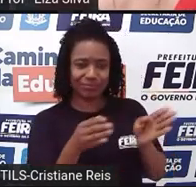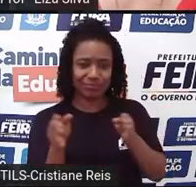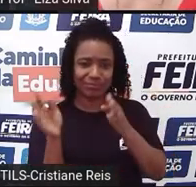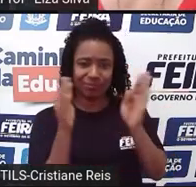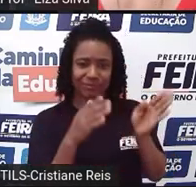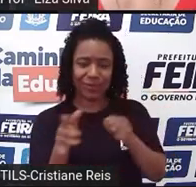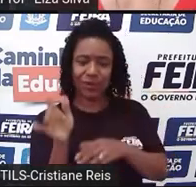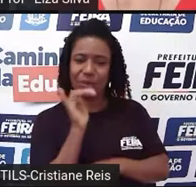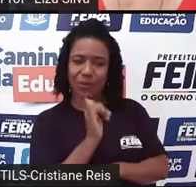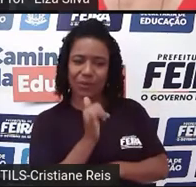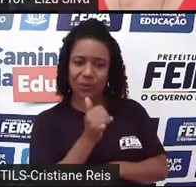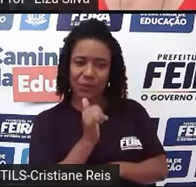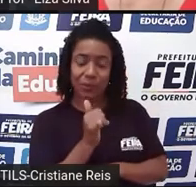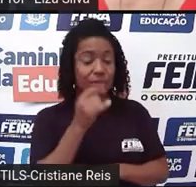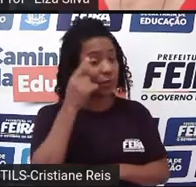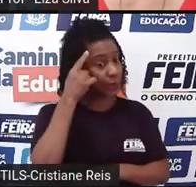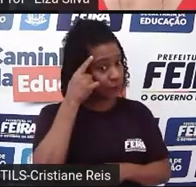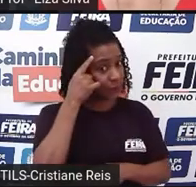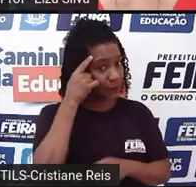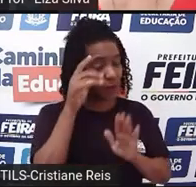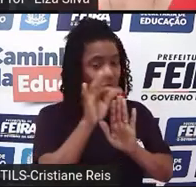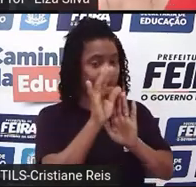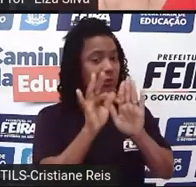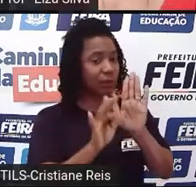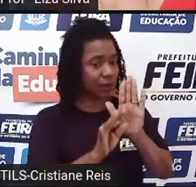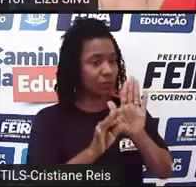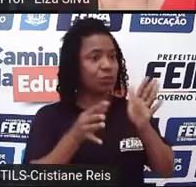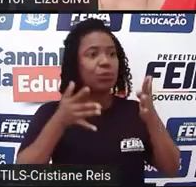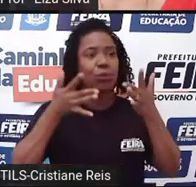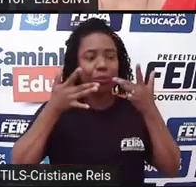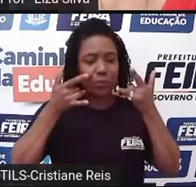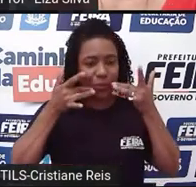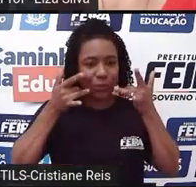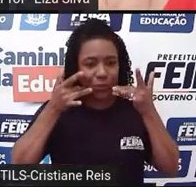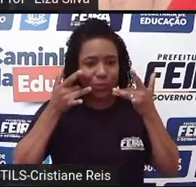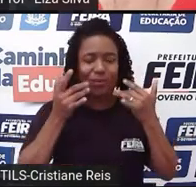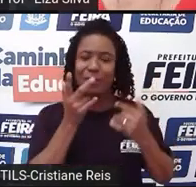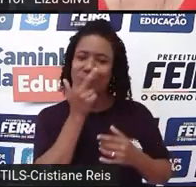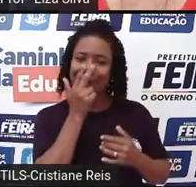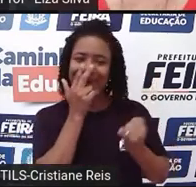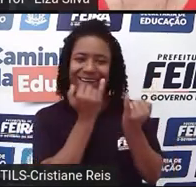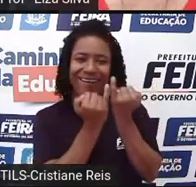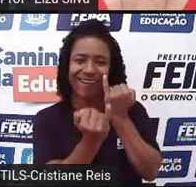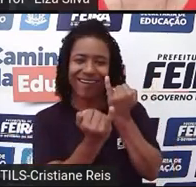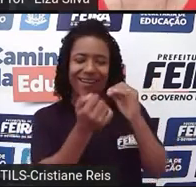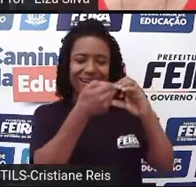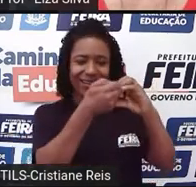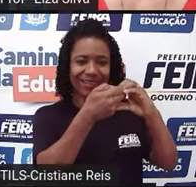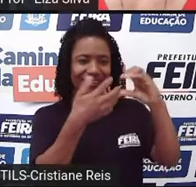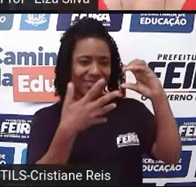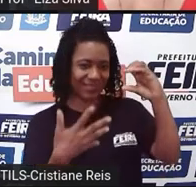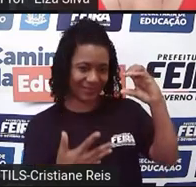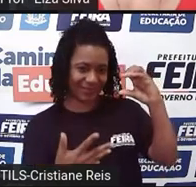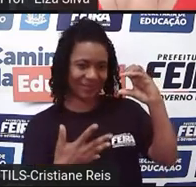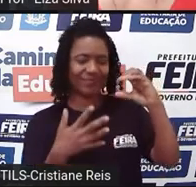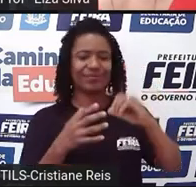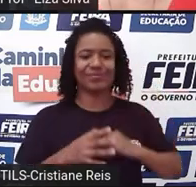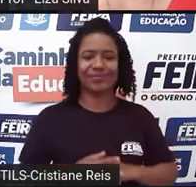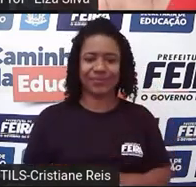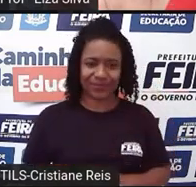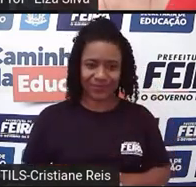diferenciar. O texto teatral tem, sim, semelhanças, características que